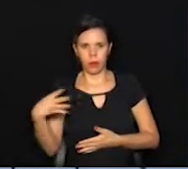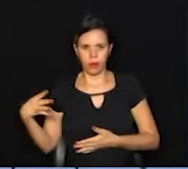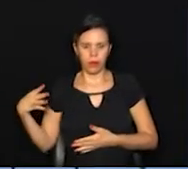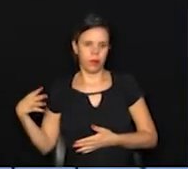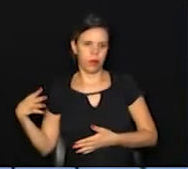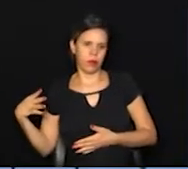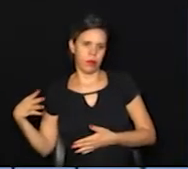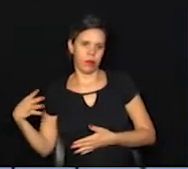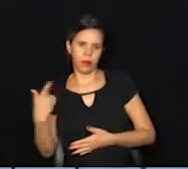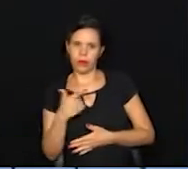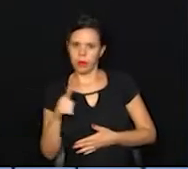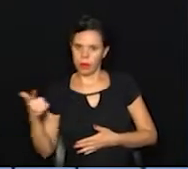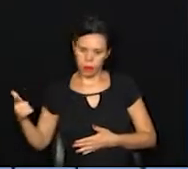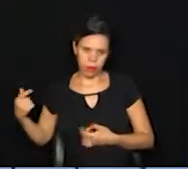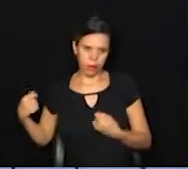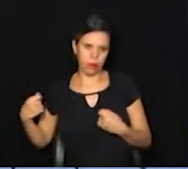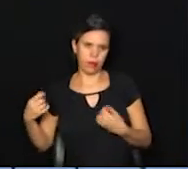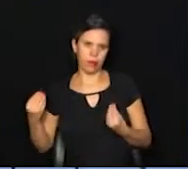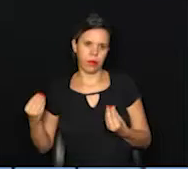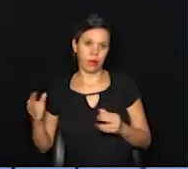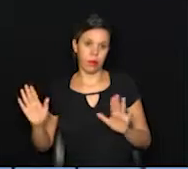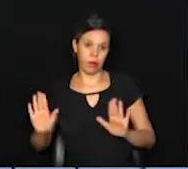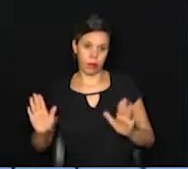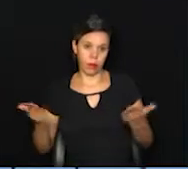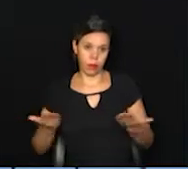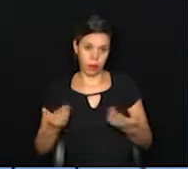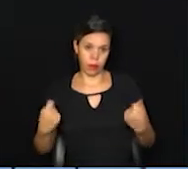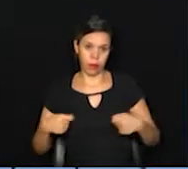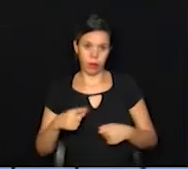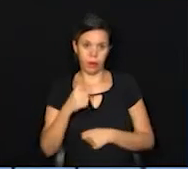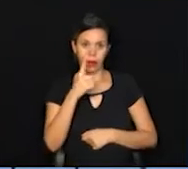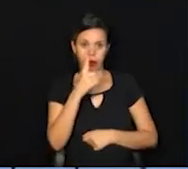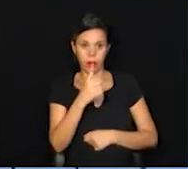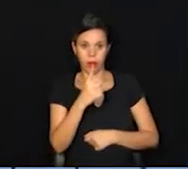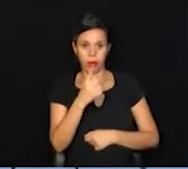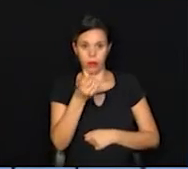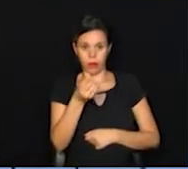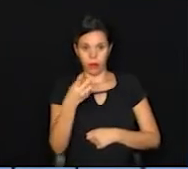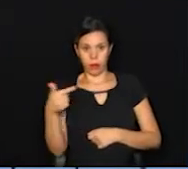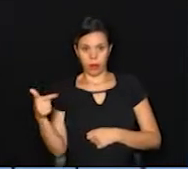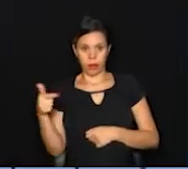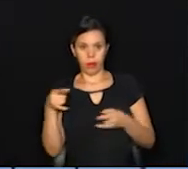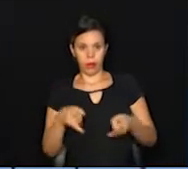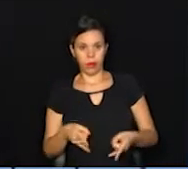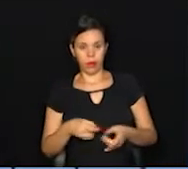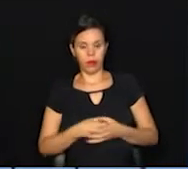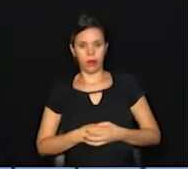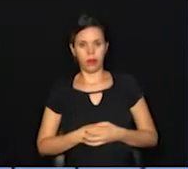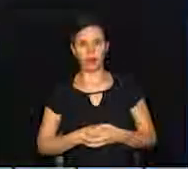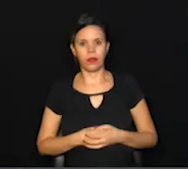porque não tinha necessidade, e agora são 162 leitos.